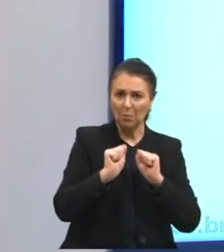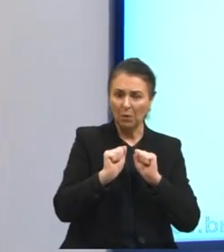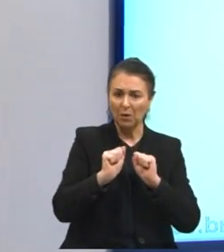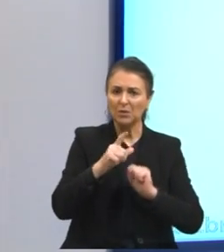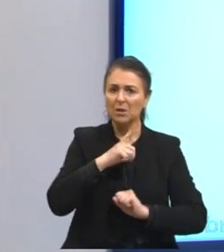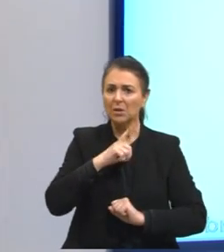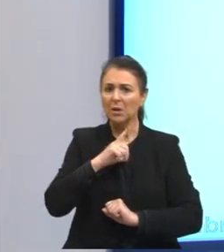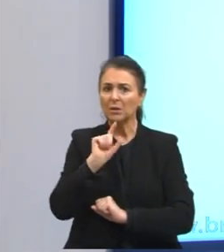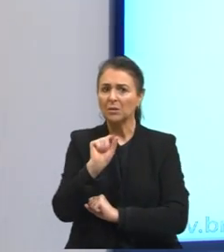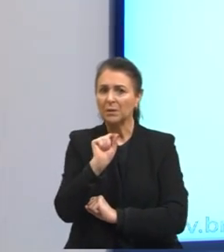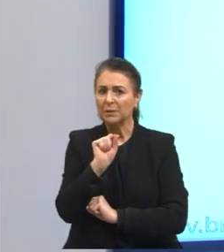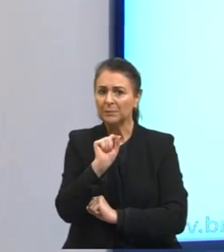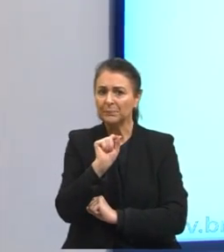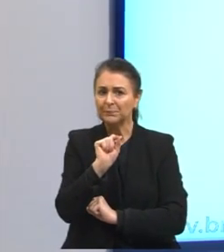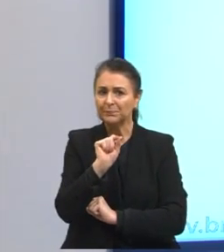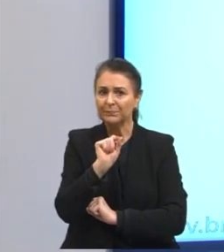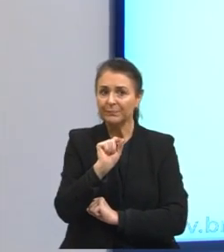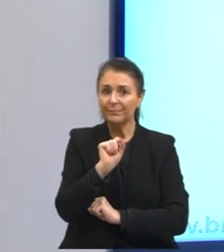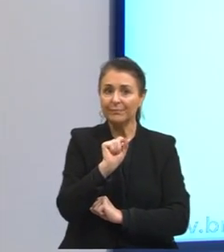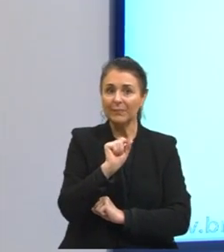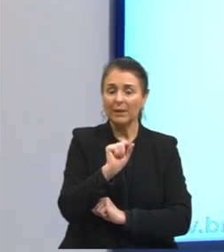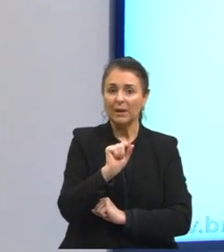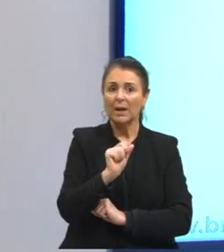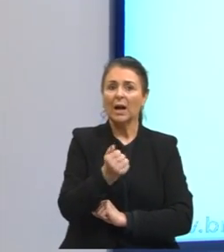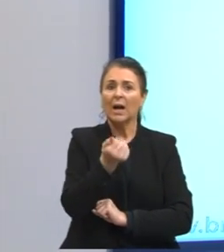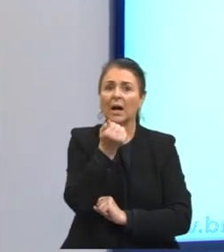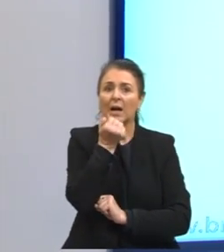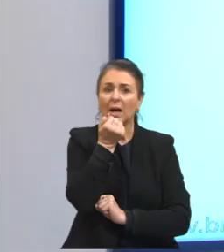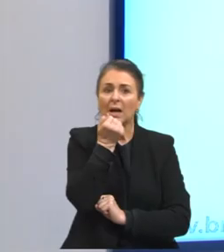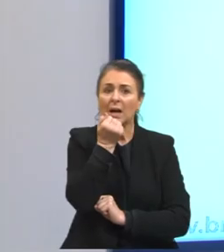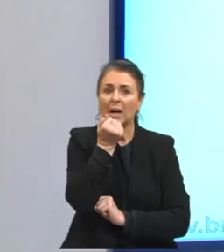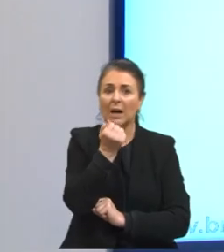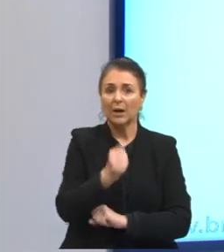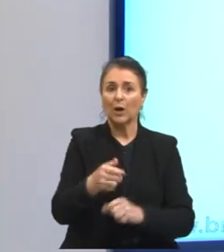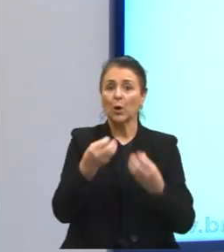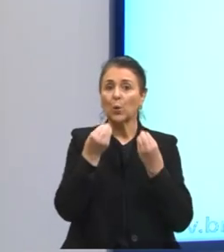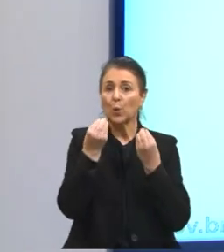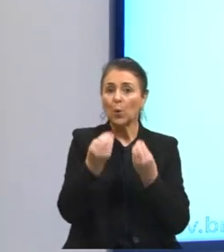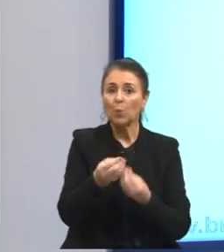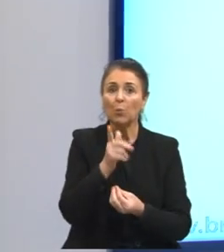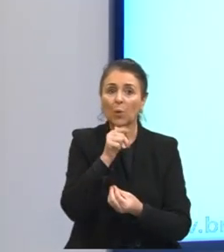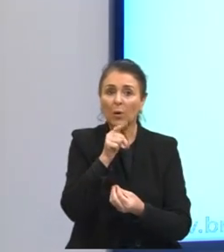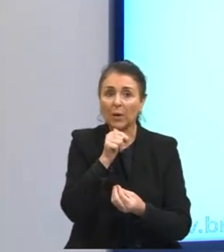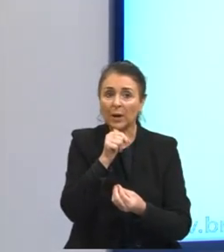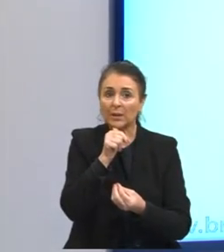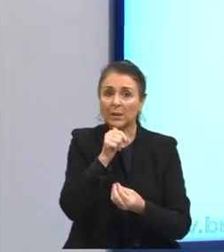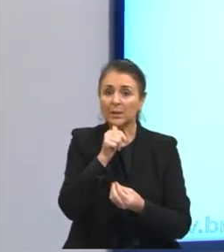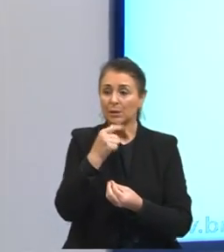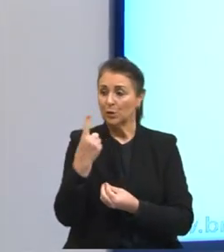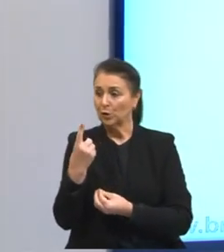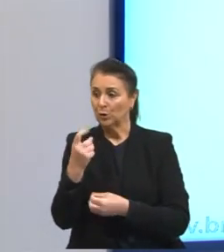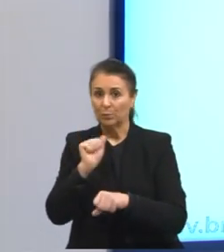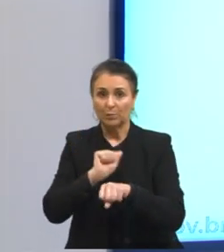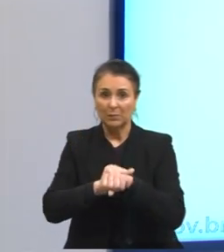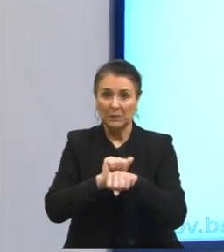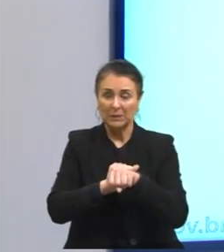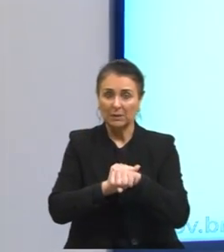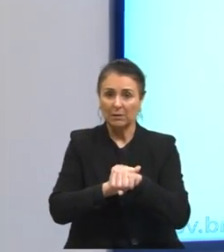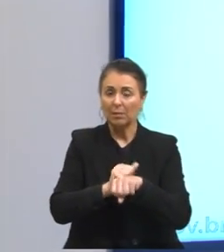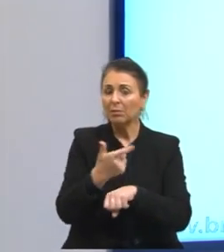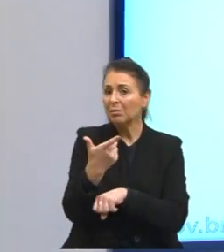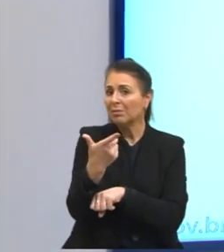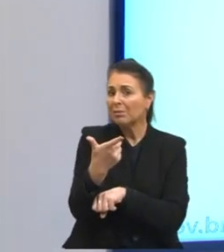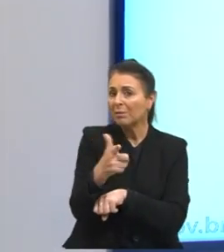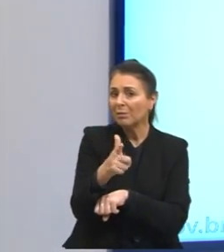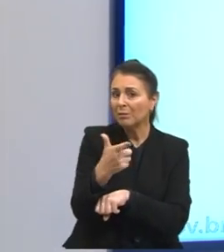ver que como as piedras, como as águas ou na piedra, não tem